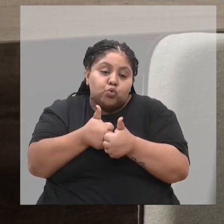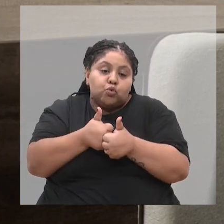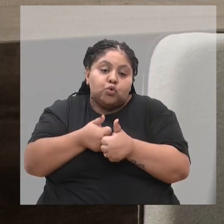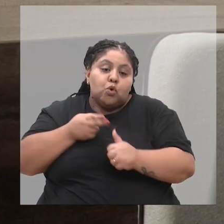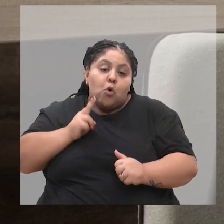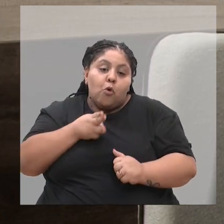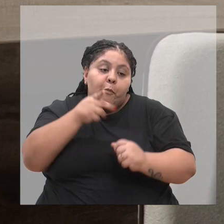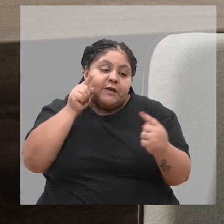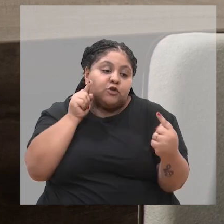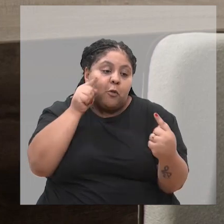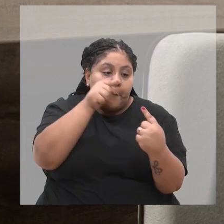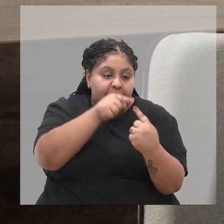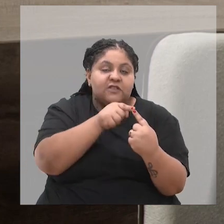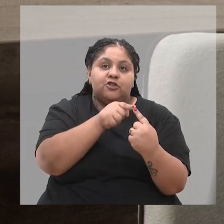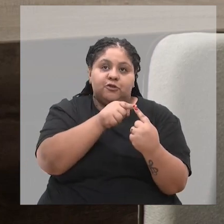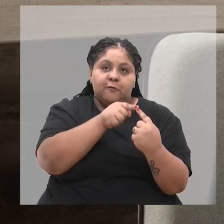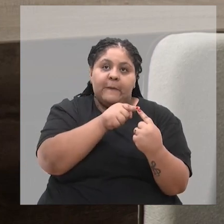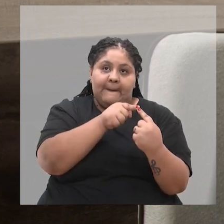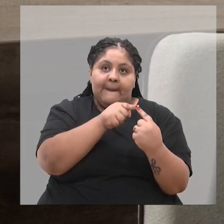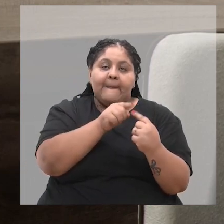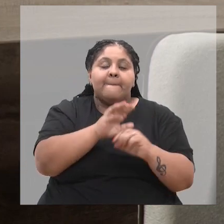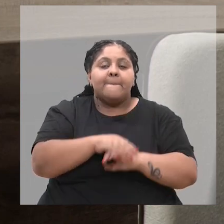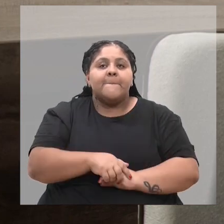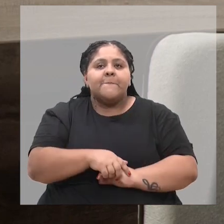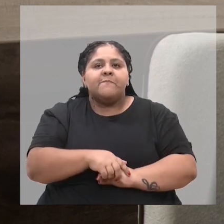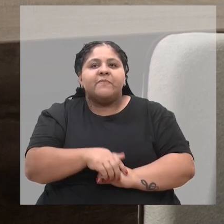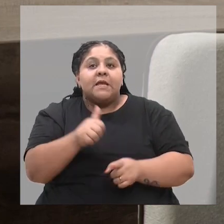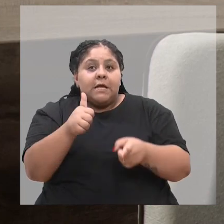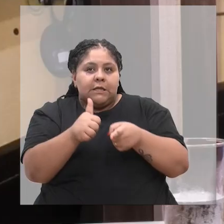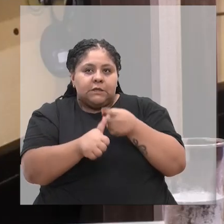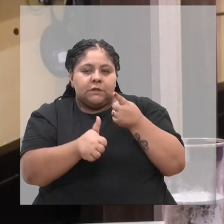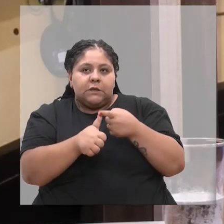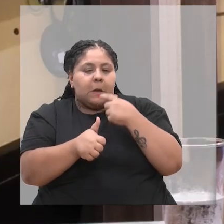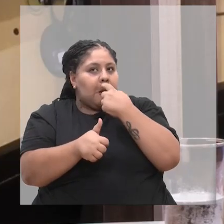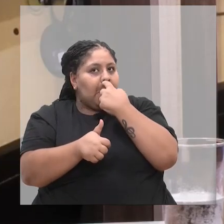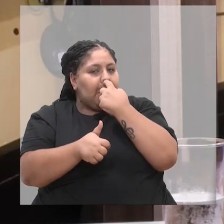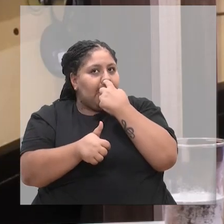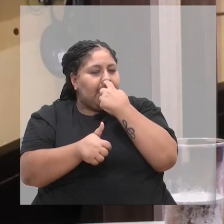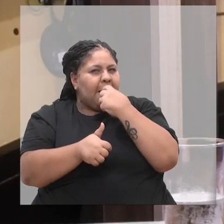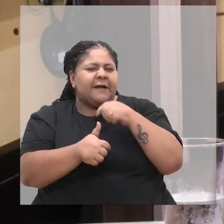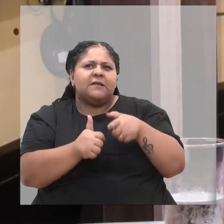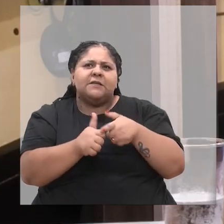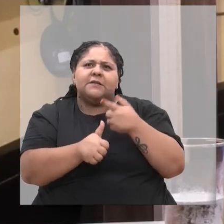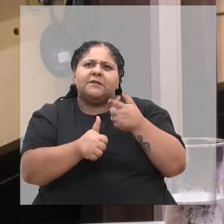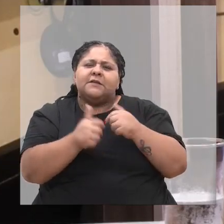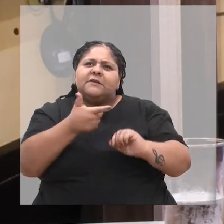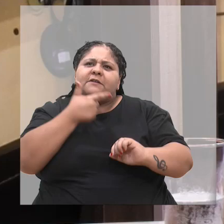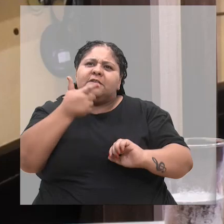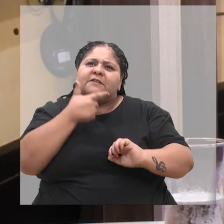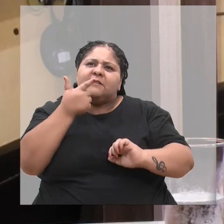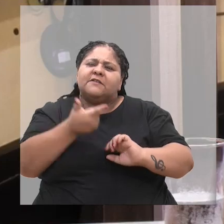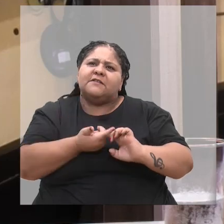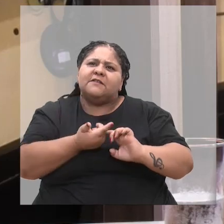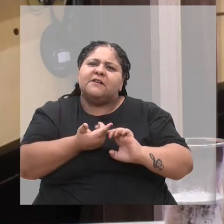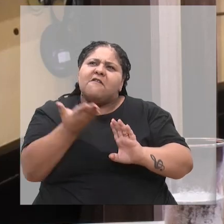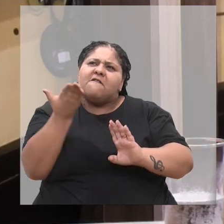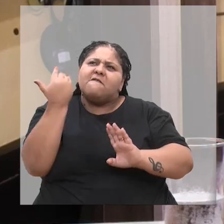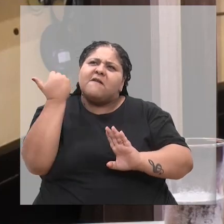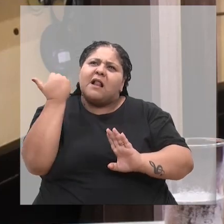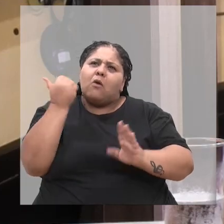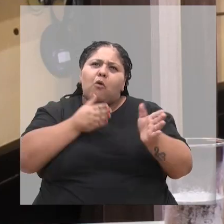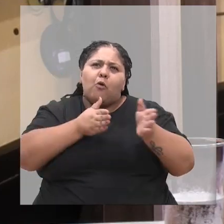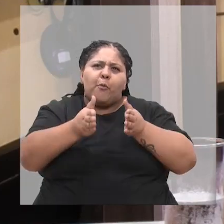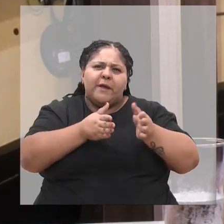motivo, né? Na sua primeira intervenção, a senhora remonta a um período ali no final dos anos